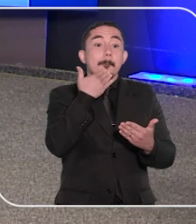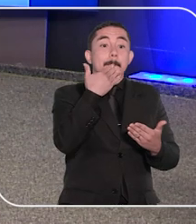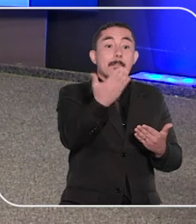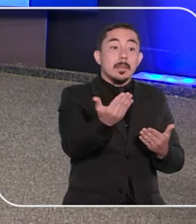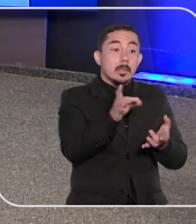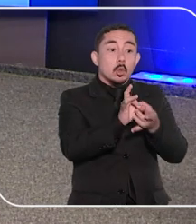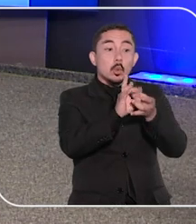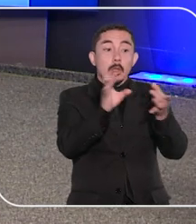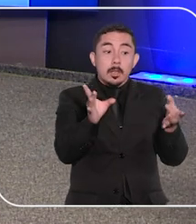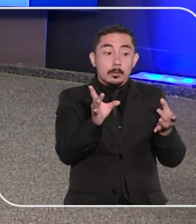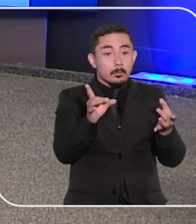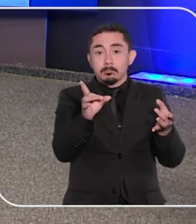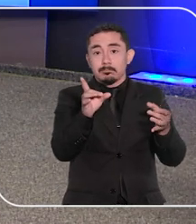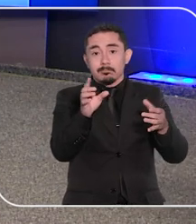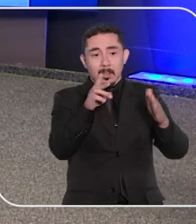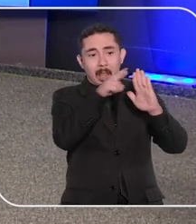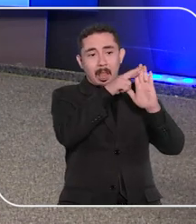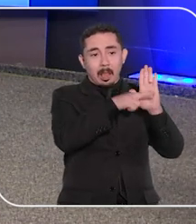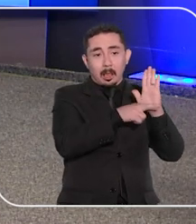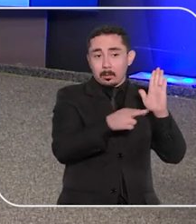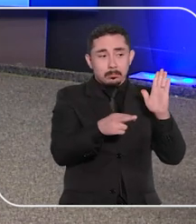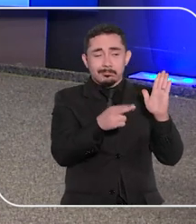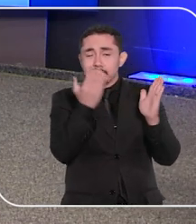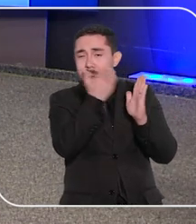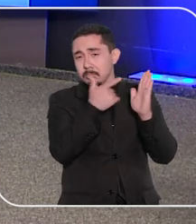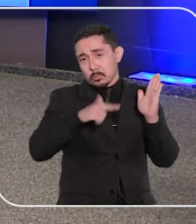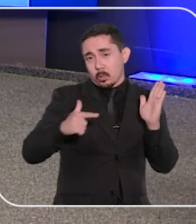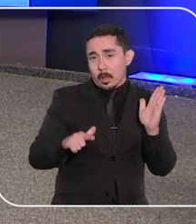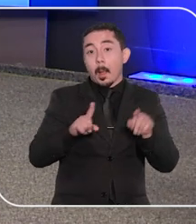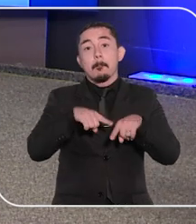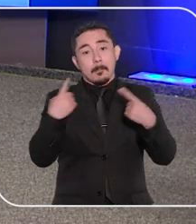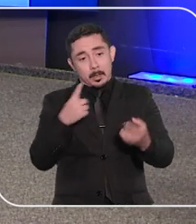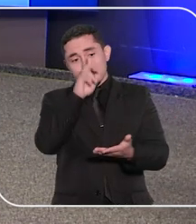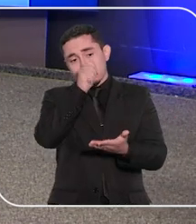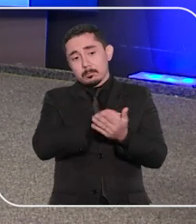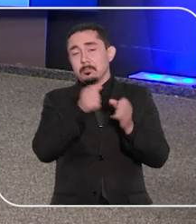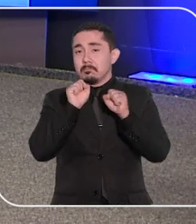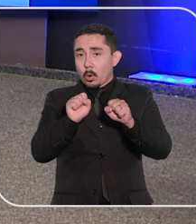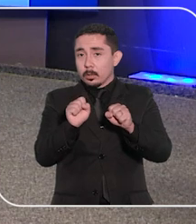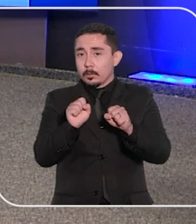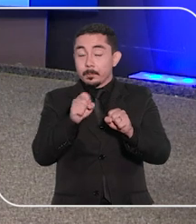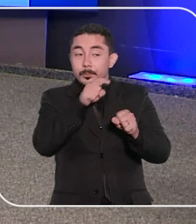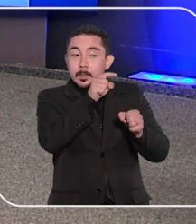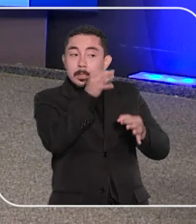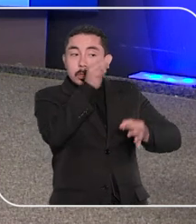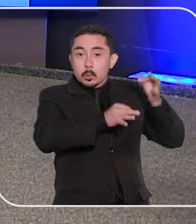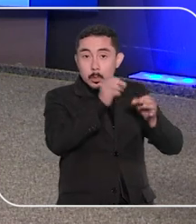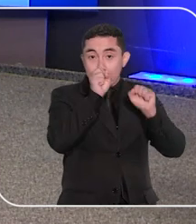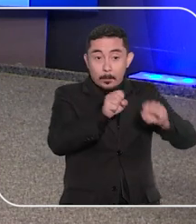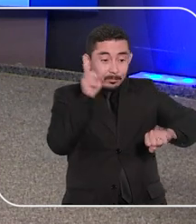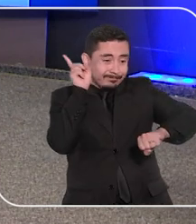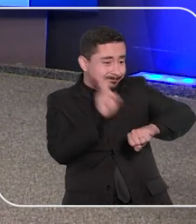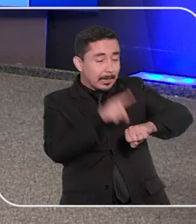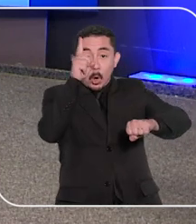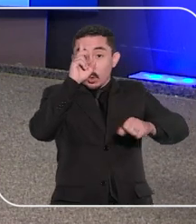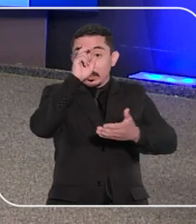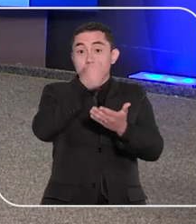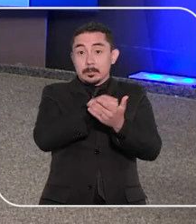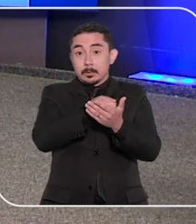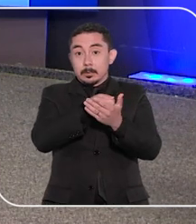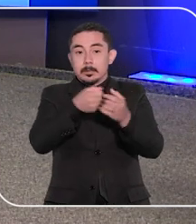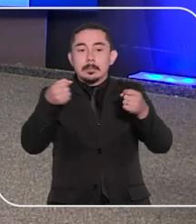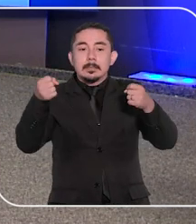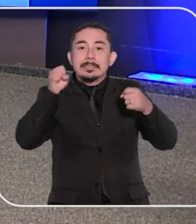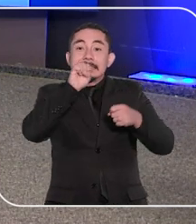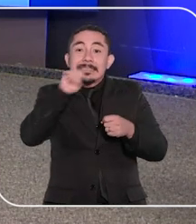com as regras formais para ser analisado. Há situações em que o magistrado pode decidir de ofício